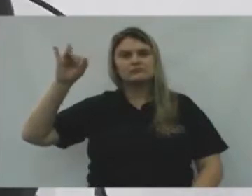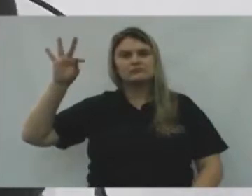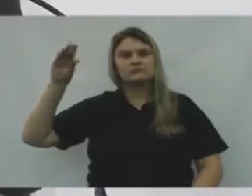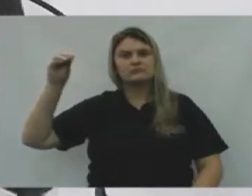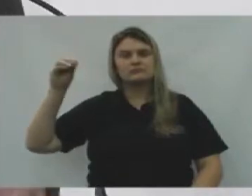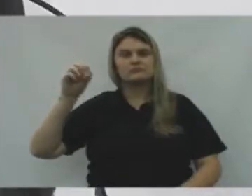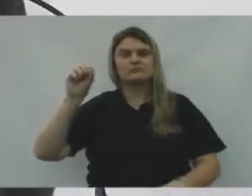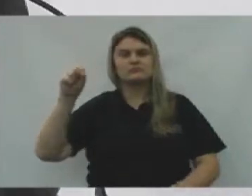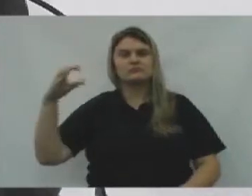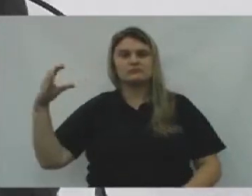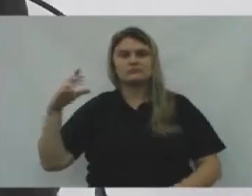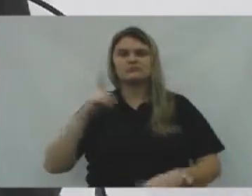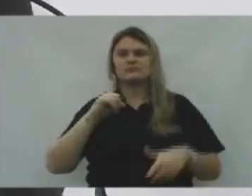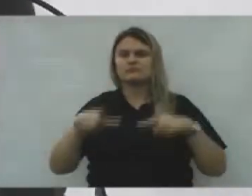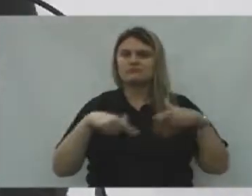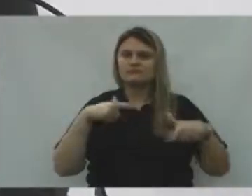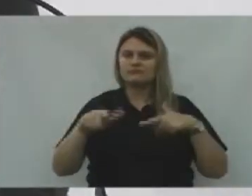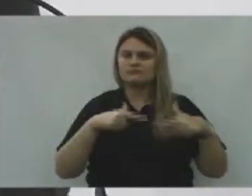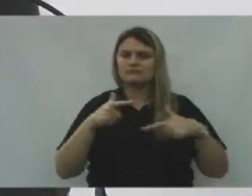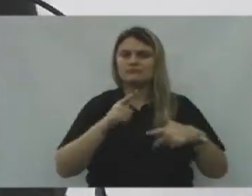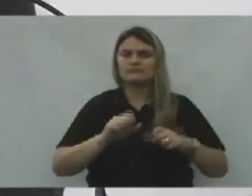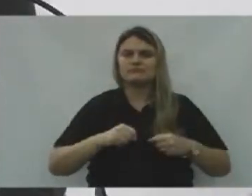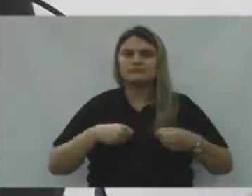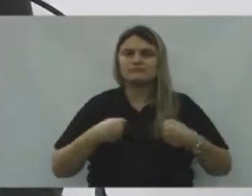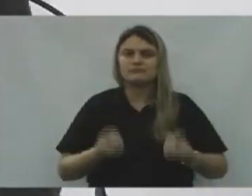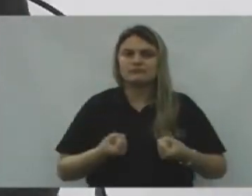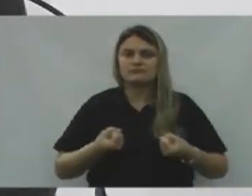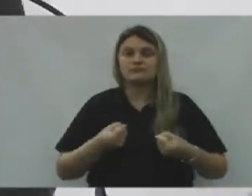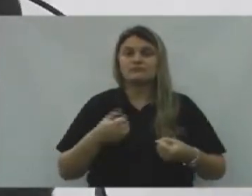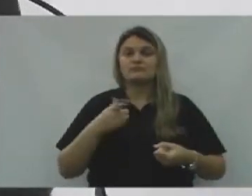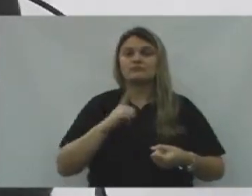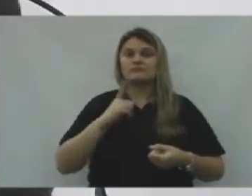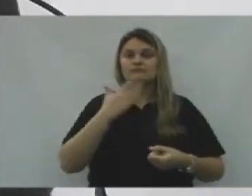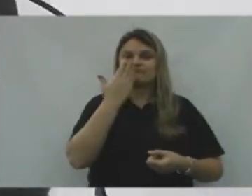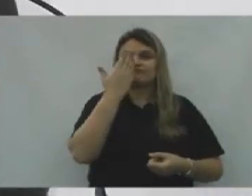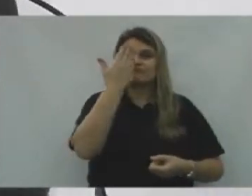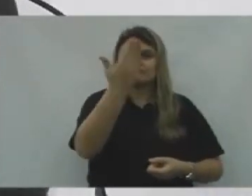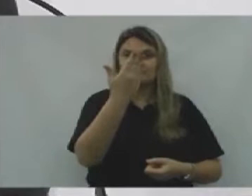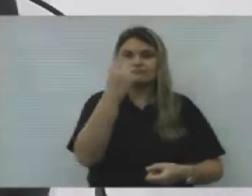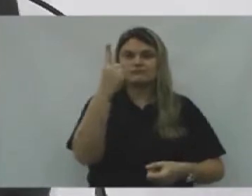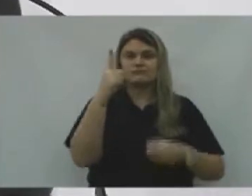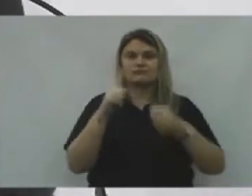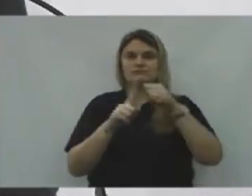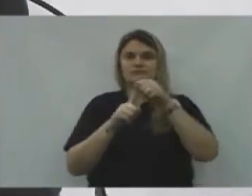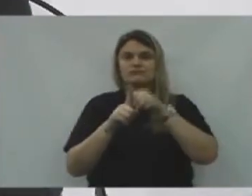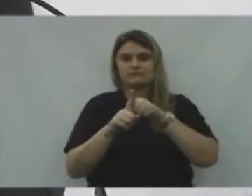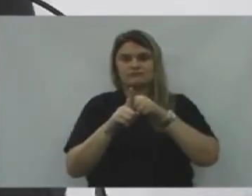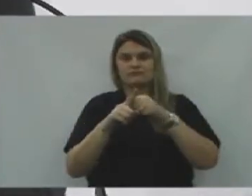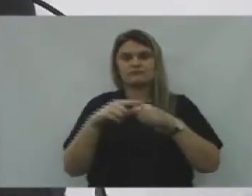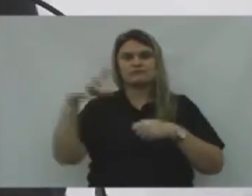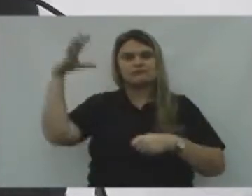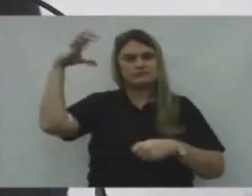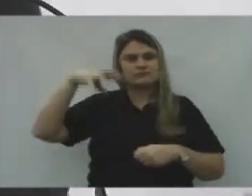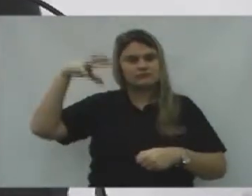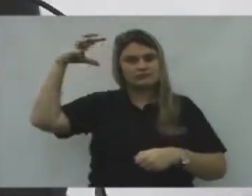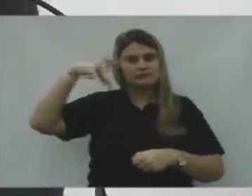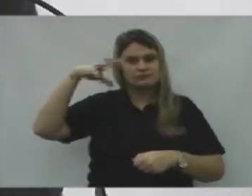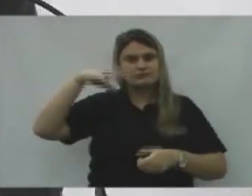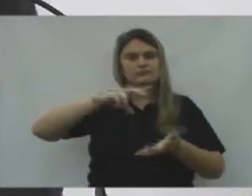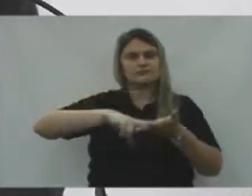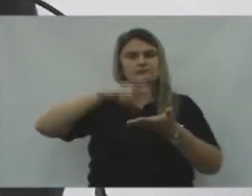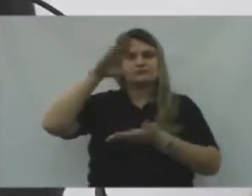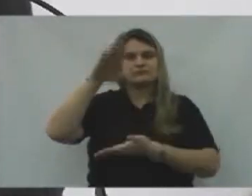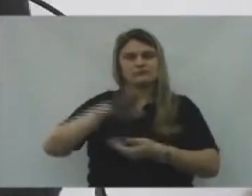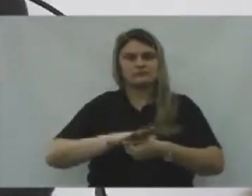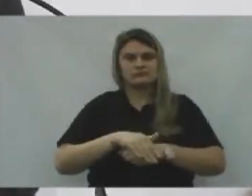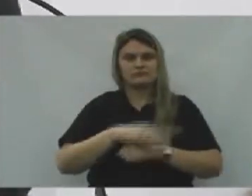do Executivo, Na região sul, muito forte, Isso que nós enfrentamos, Um mês a fio, De chuvas, Manhã, tarde,